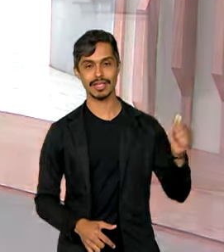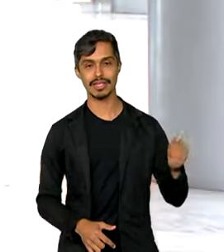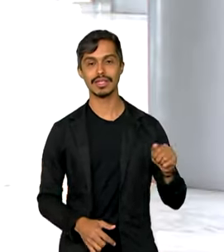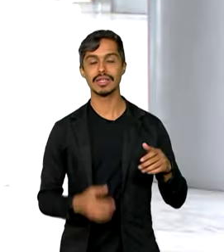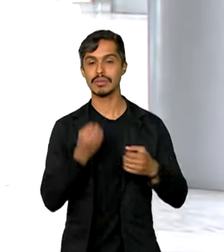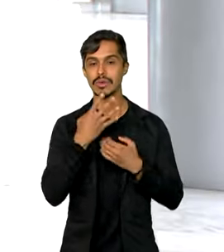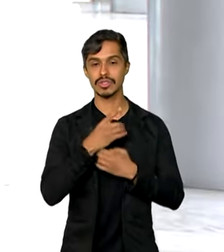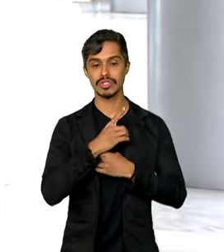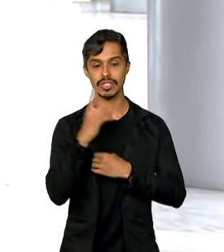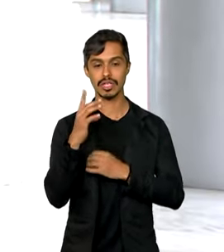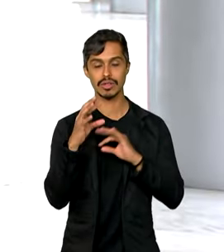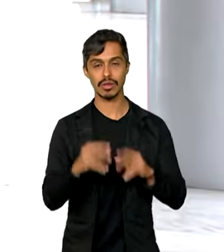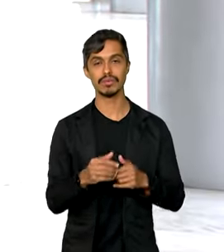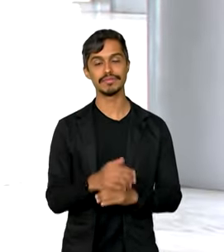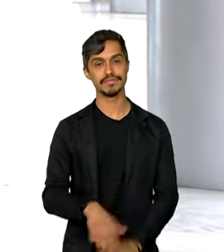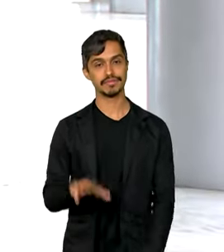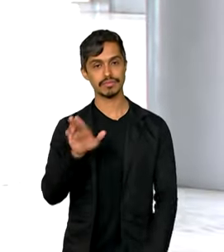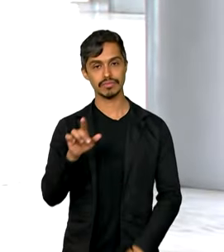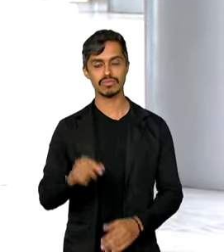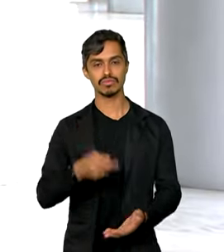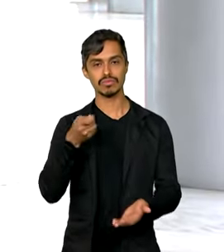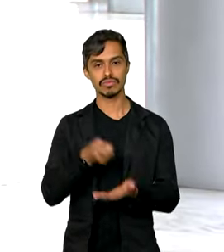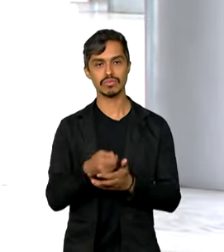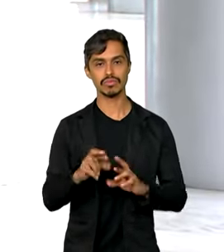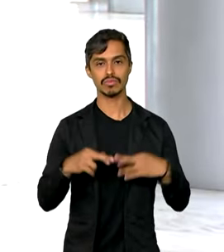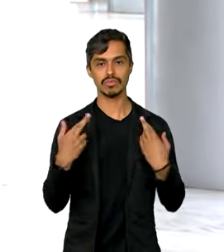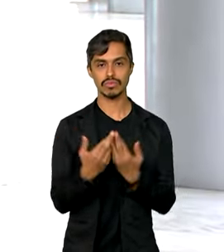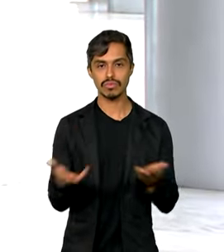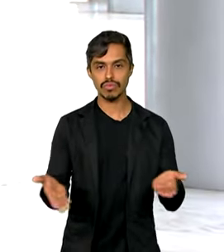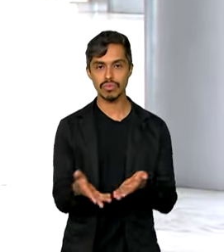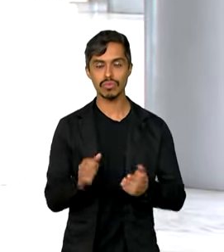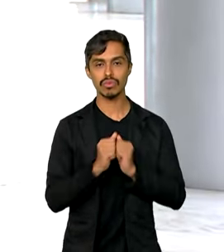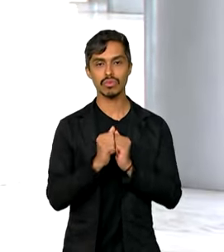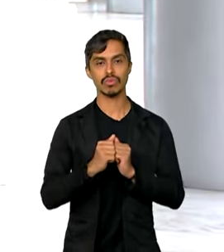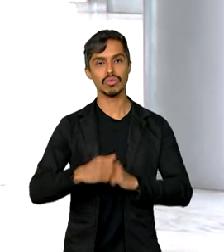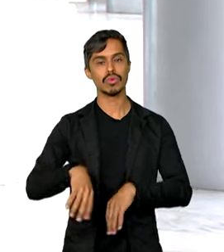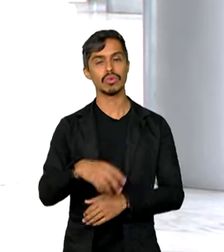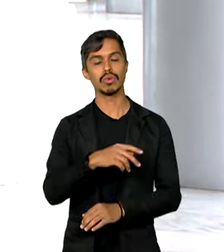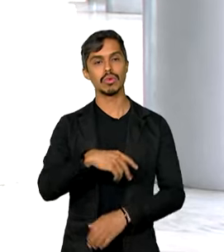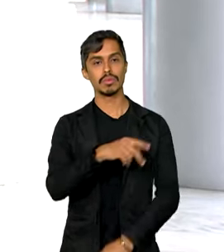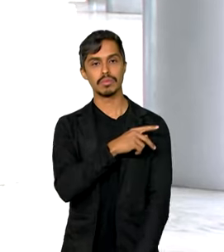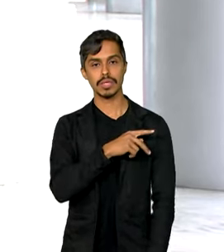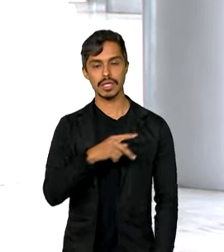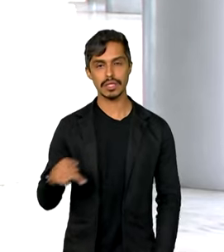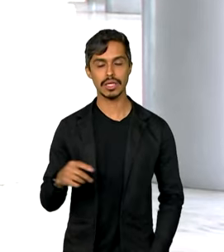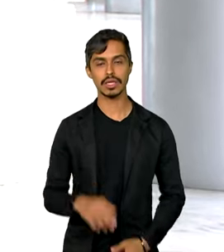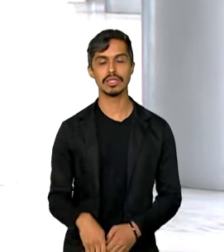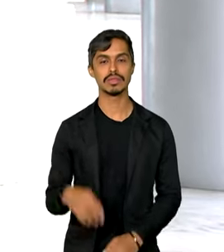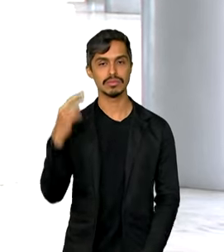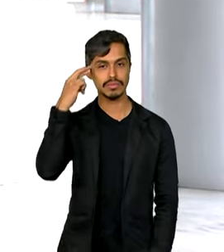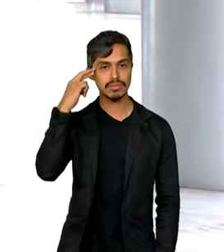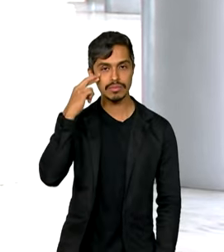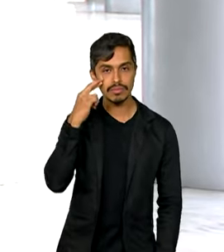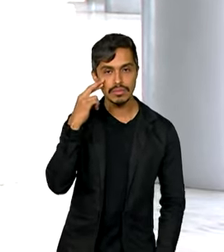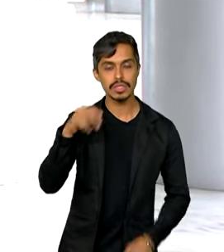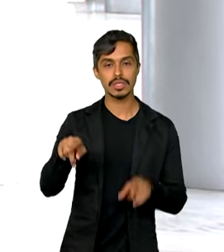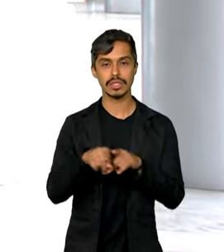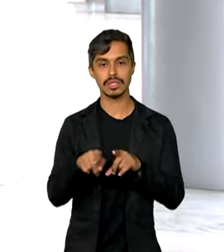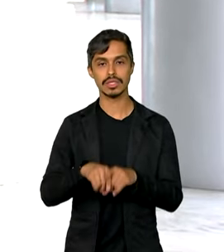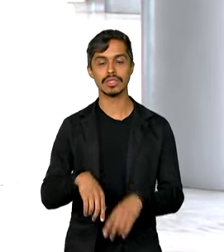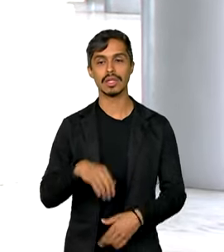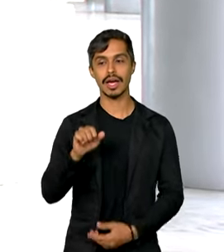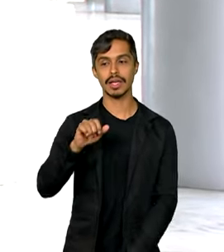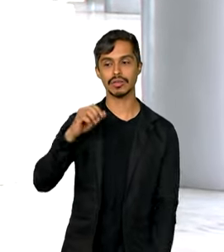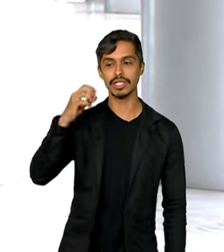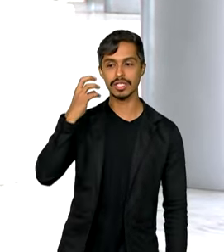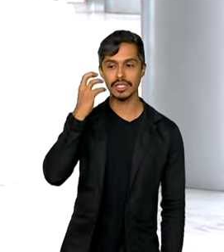O presidente Lula convocou uma reunião para hoje com os presidentes do Senado, Rodrigo Pacheco e da Câmara, Arthur Lira, além do